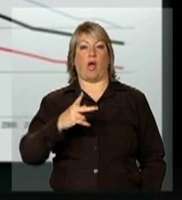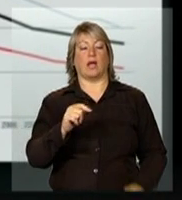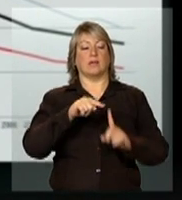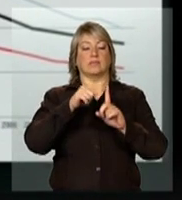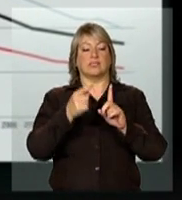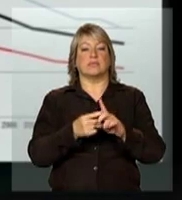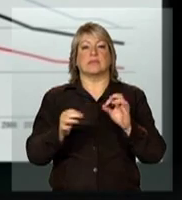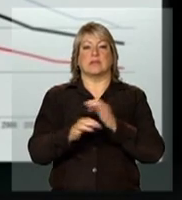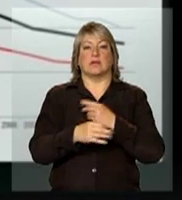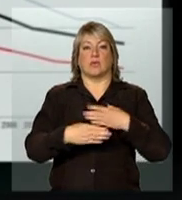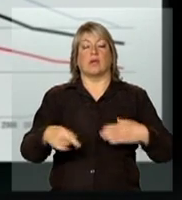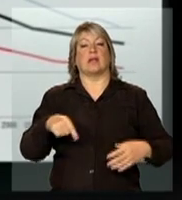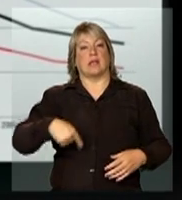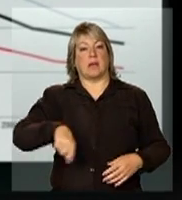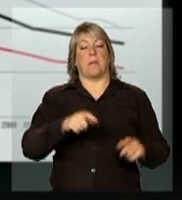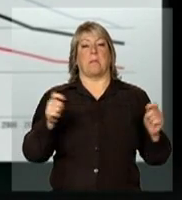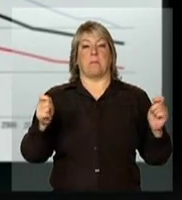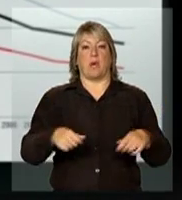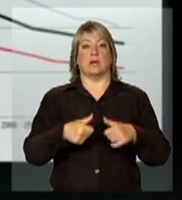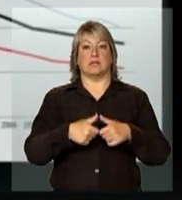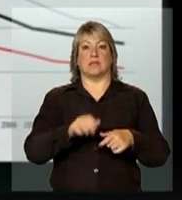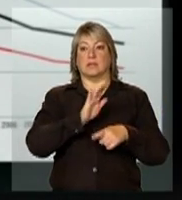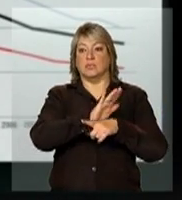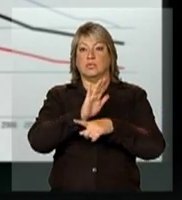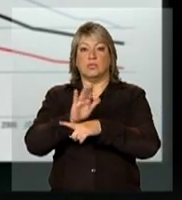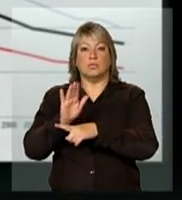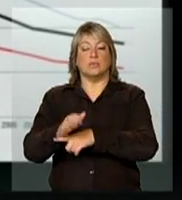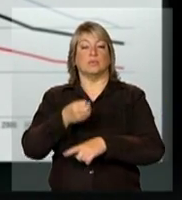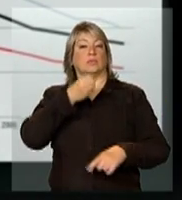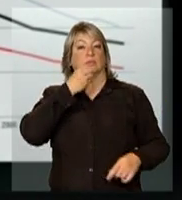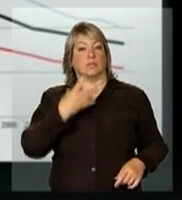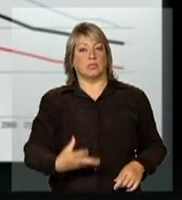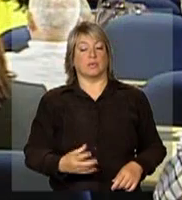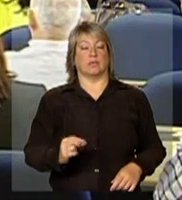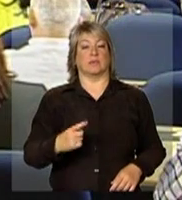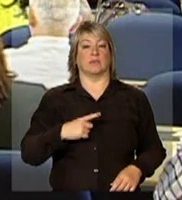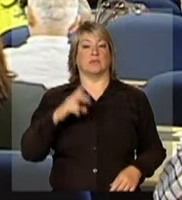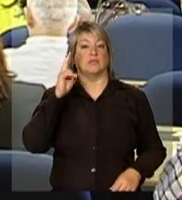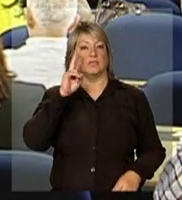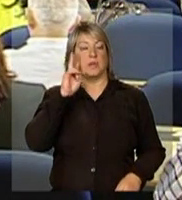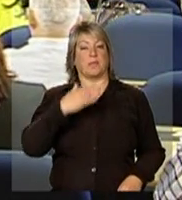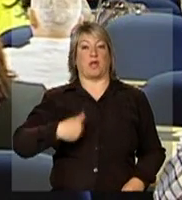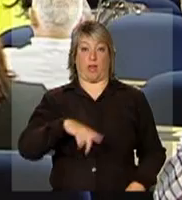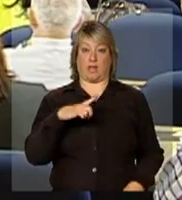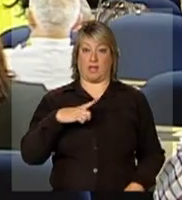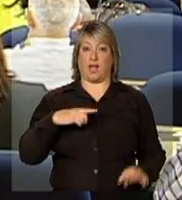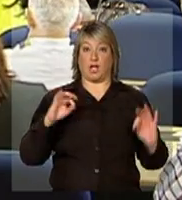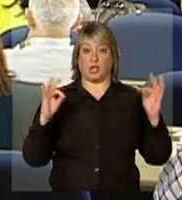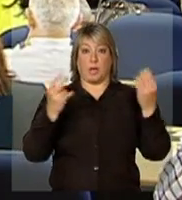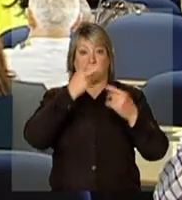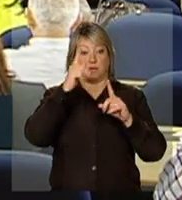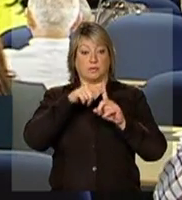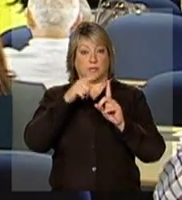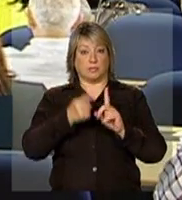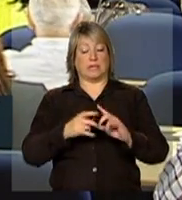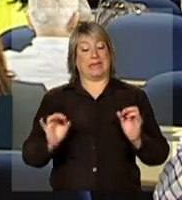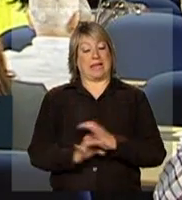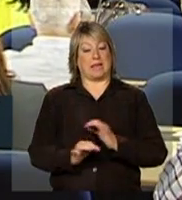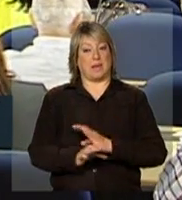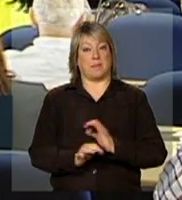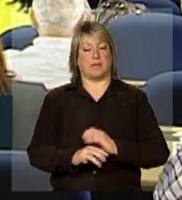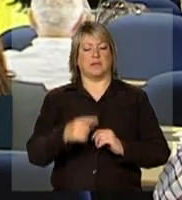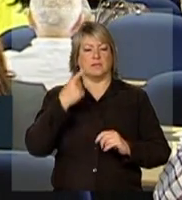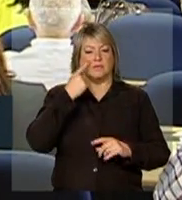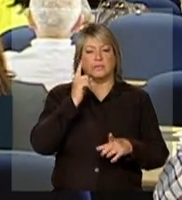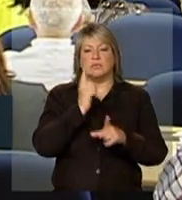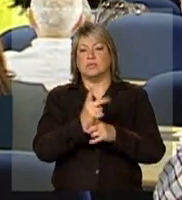poderá estar e poderá estar exercendo grande influência do ponto de vista de termos todas as restantes tratadas, não diagnosticadas